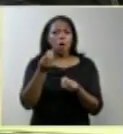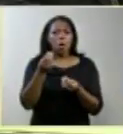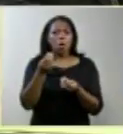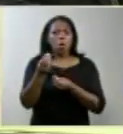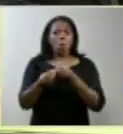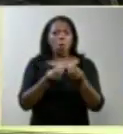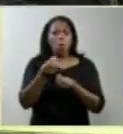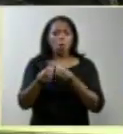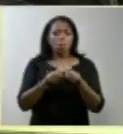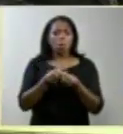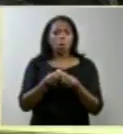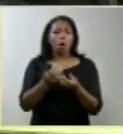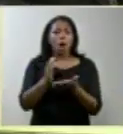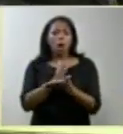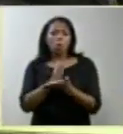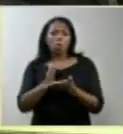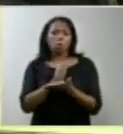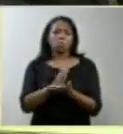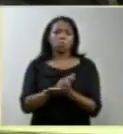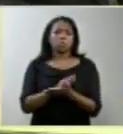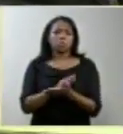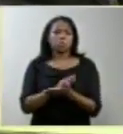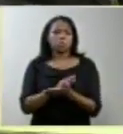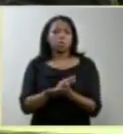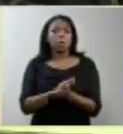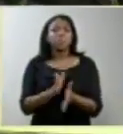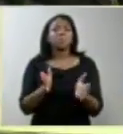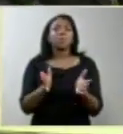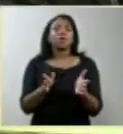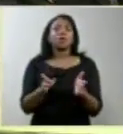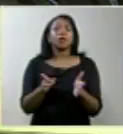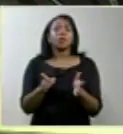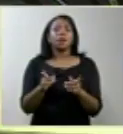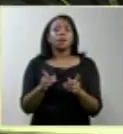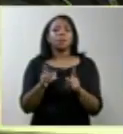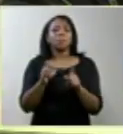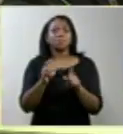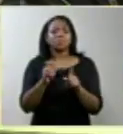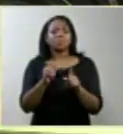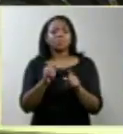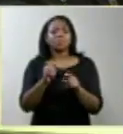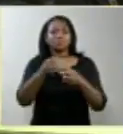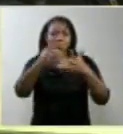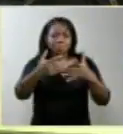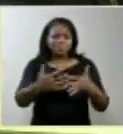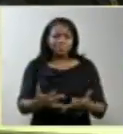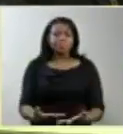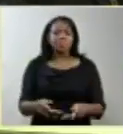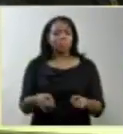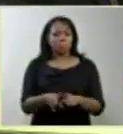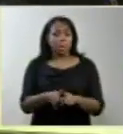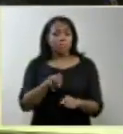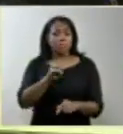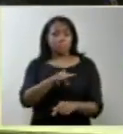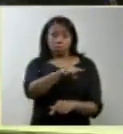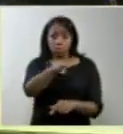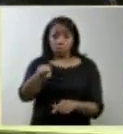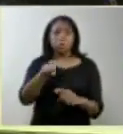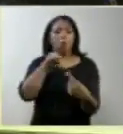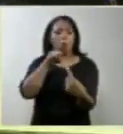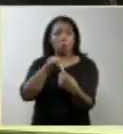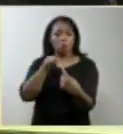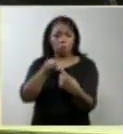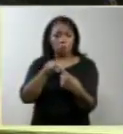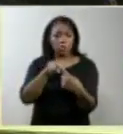expostos anteriormente nesta sessão. Gostaria que vossa excelência dissesse, se concorda, que a